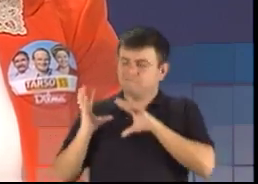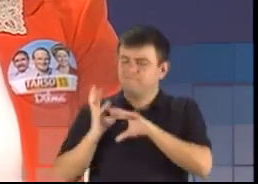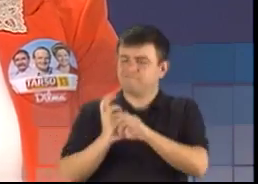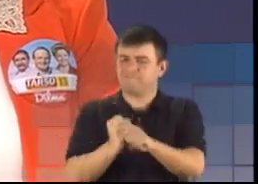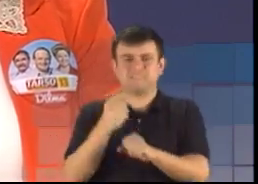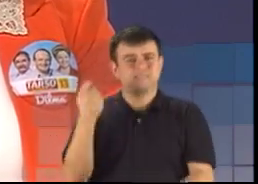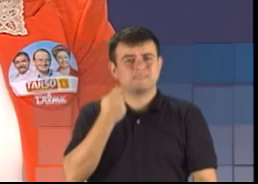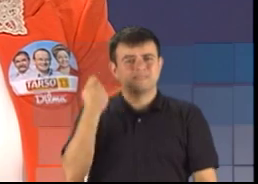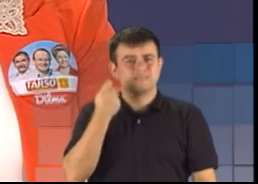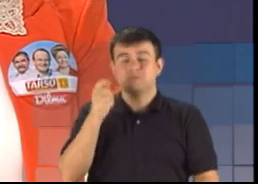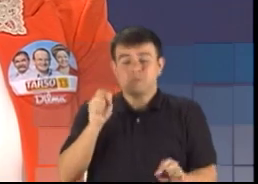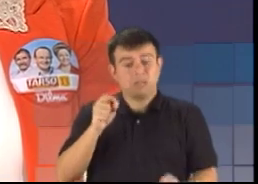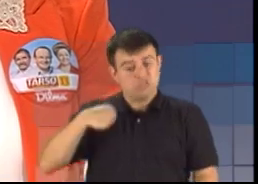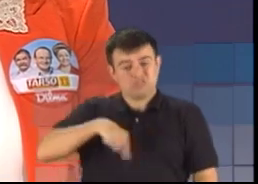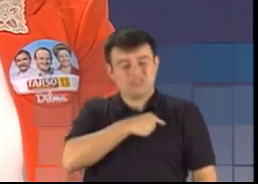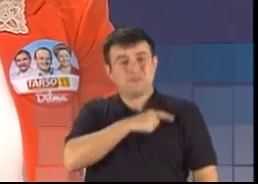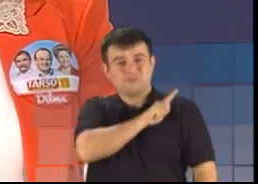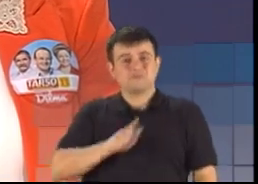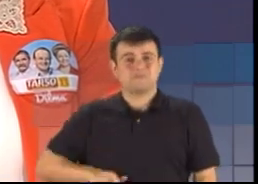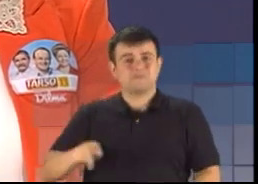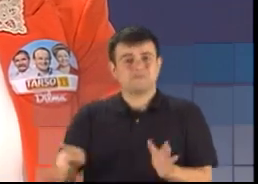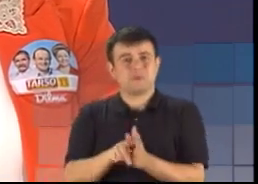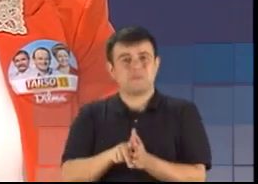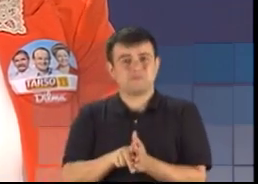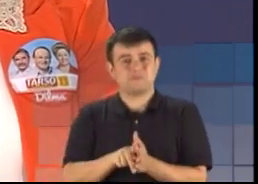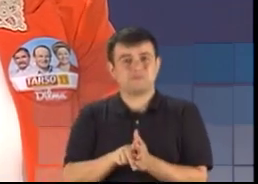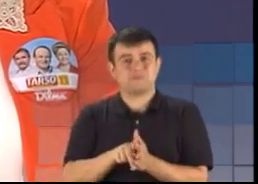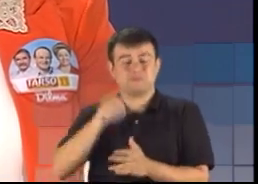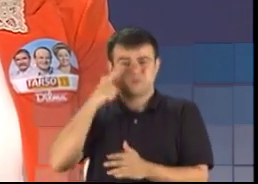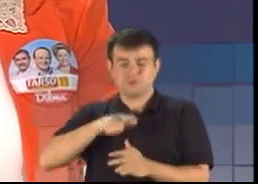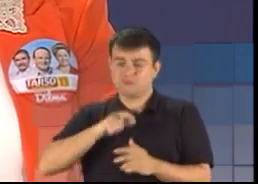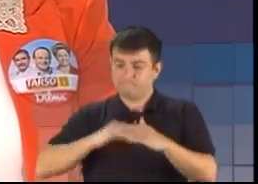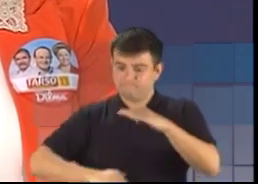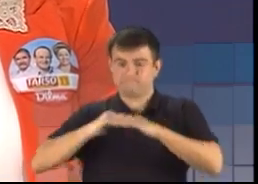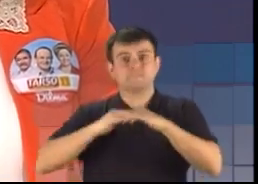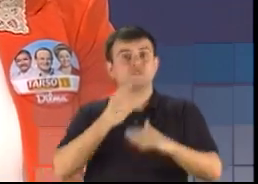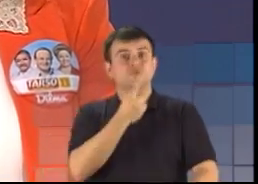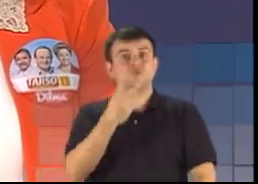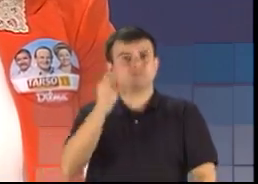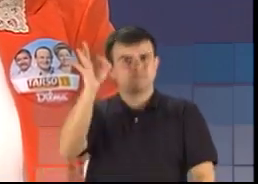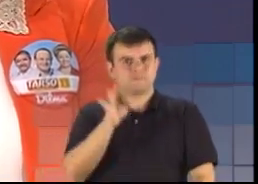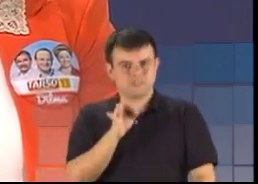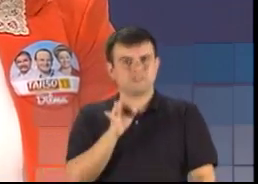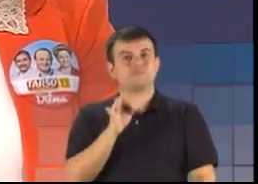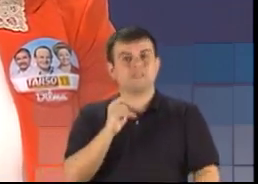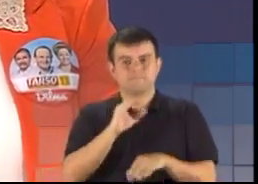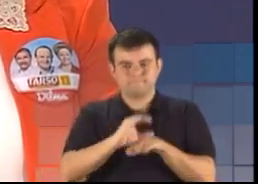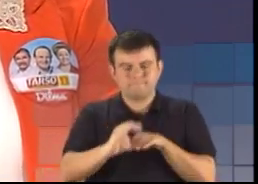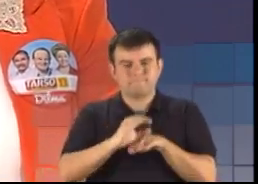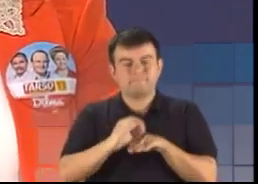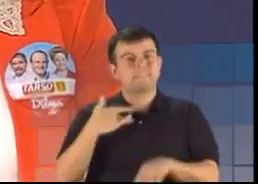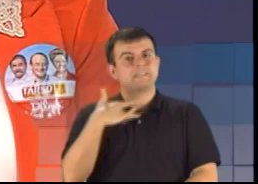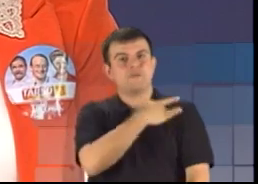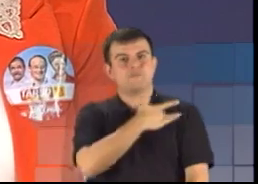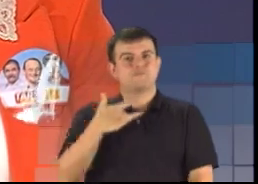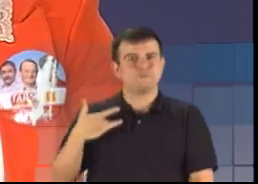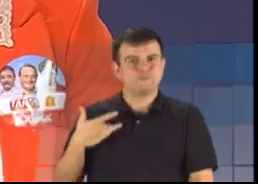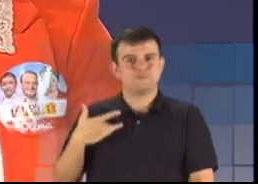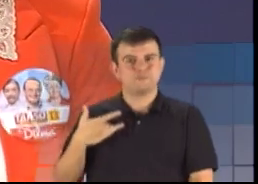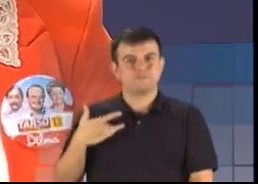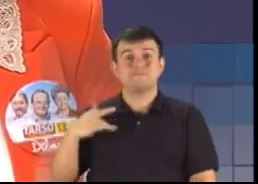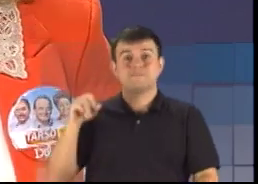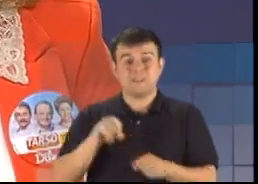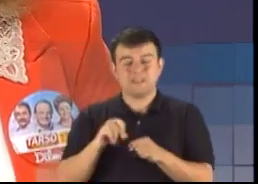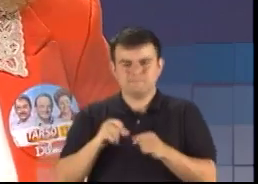aconteceu no nosso governo. Chegar a 12% de aplicação na saúde. Fazer com que o